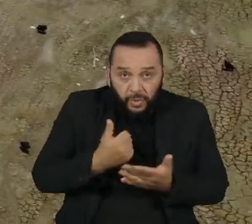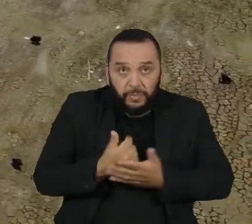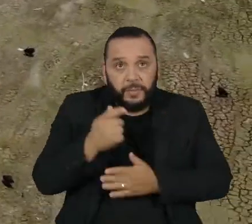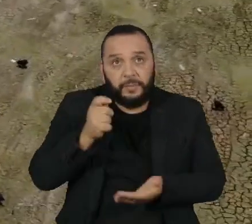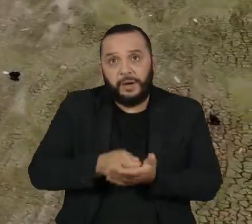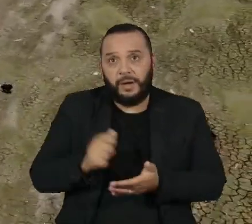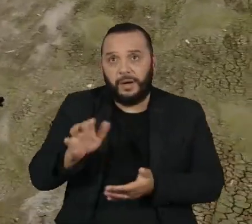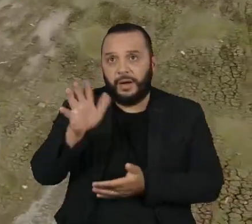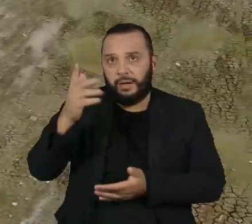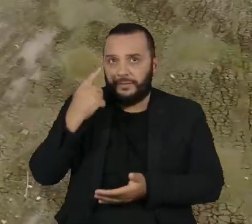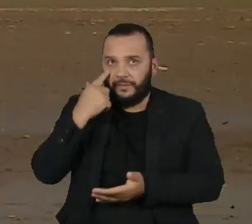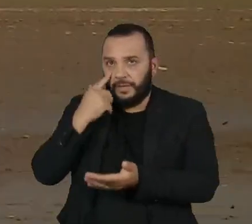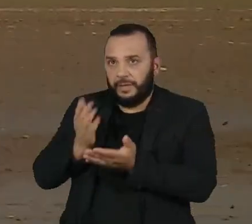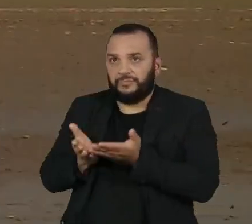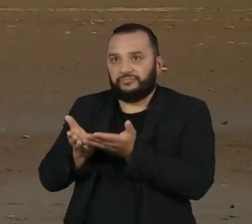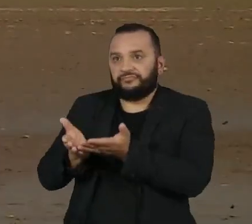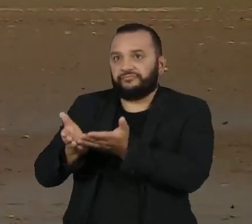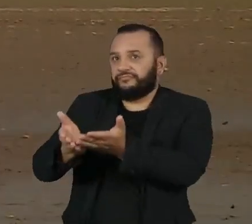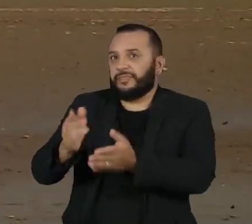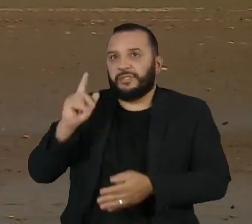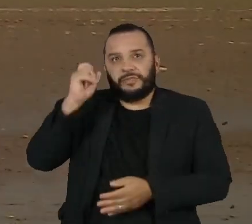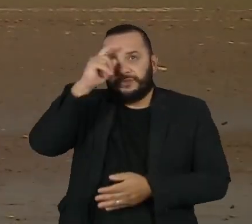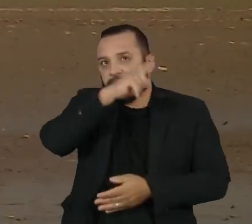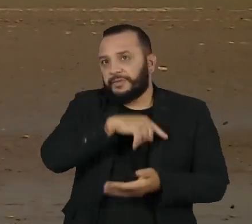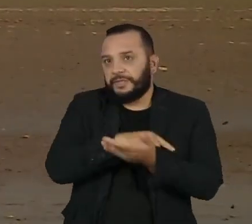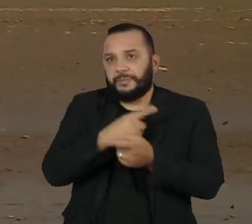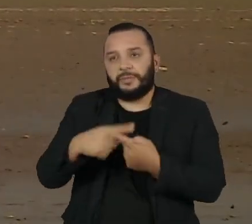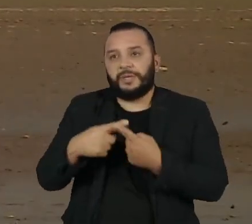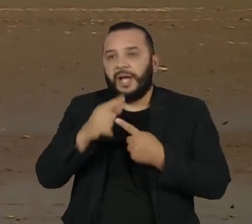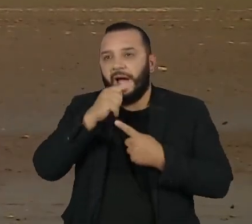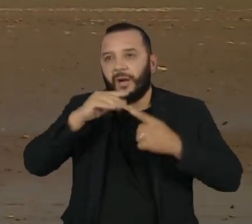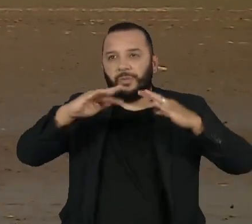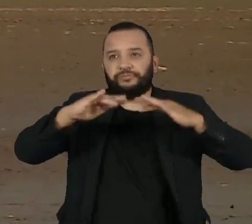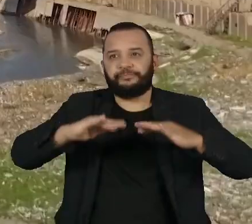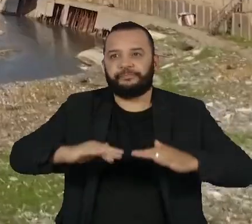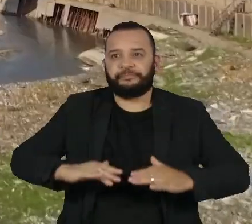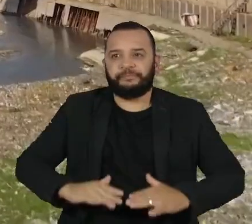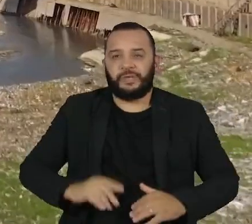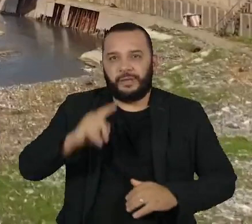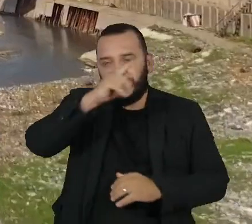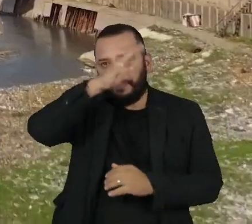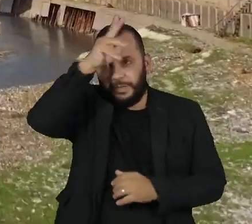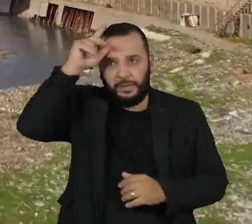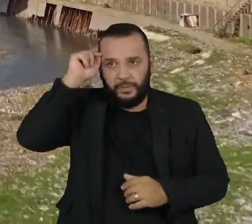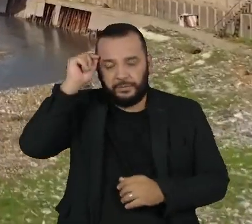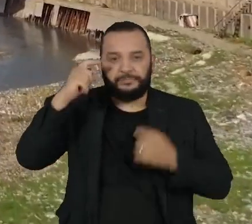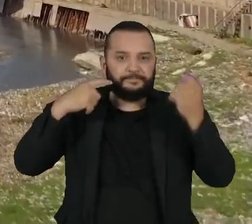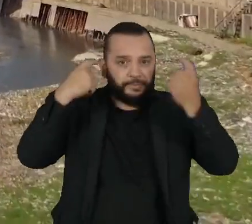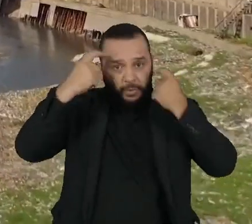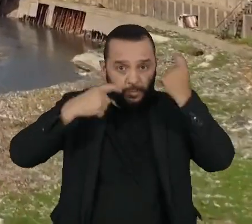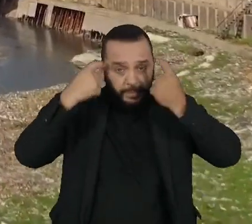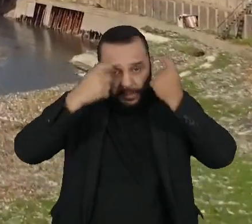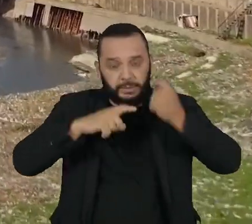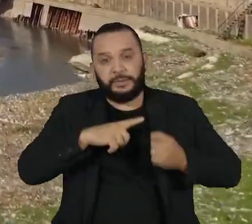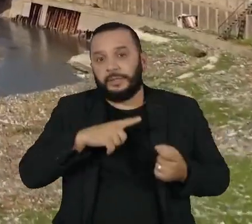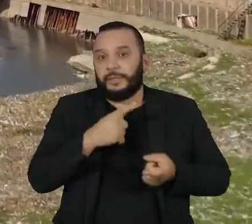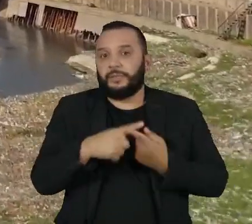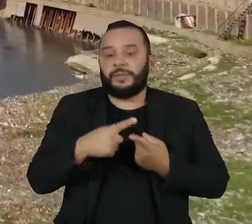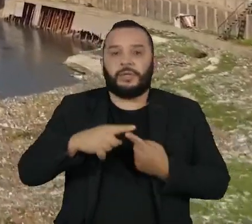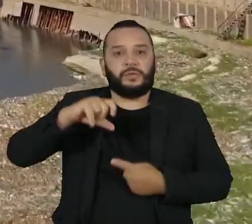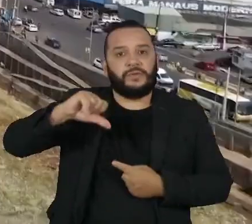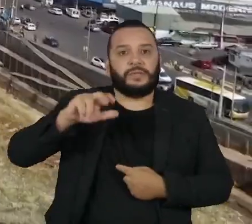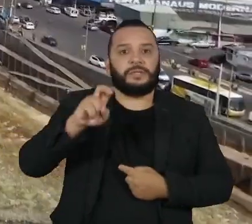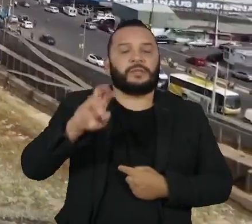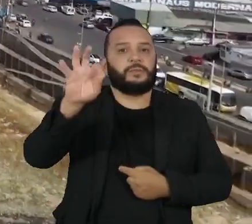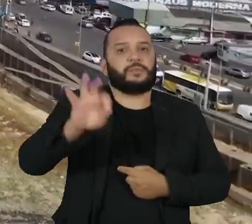deslocamento de navios está longe de voltar ao normal no porto de Manaus. Situação preocupante, já que 95